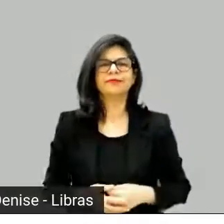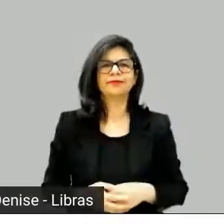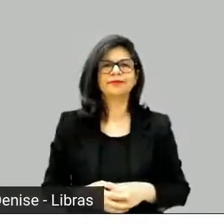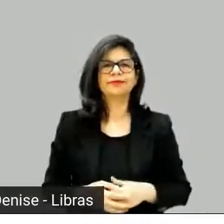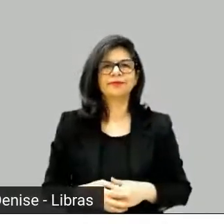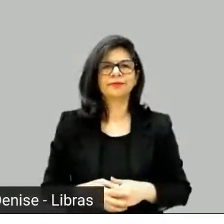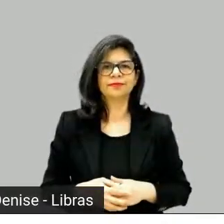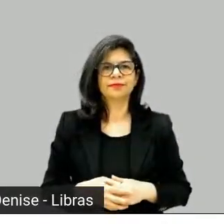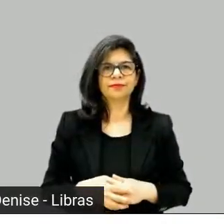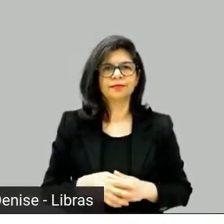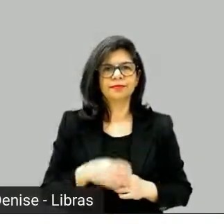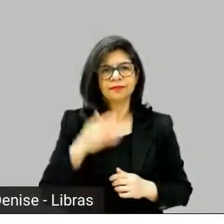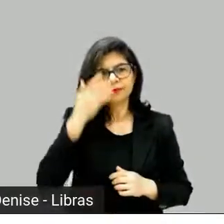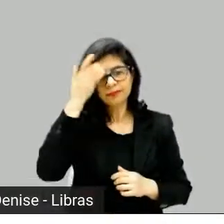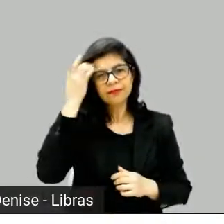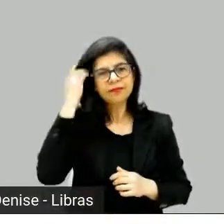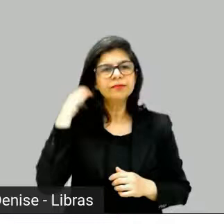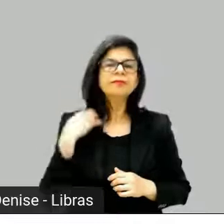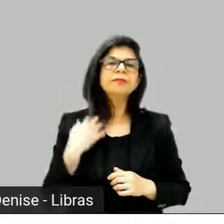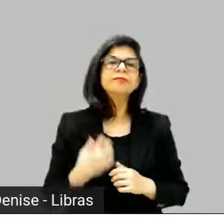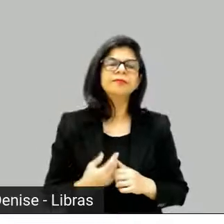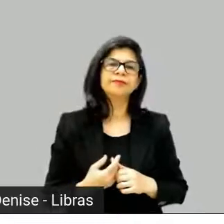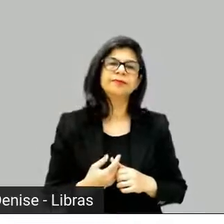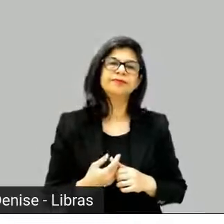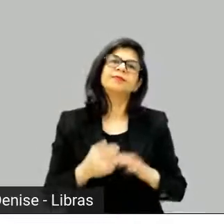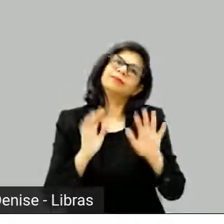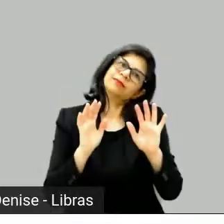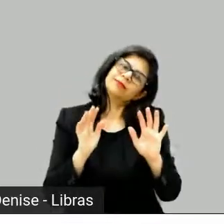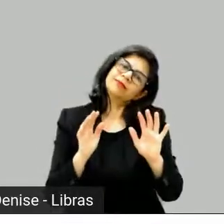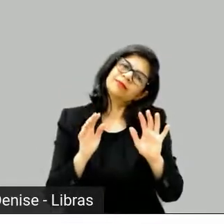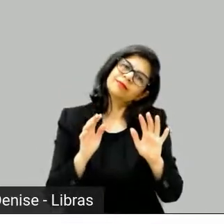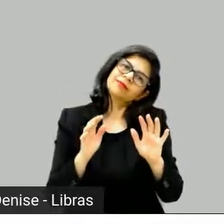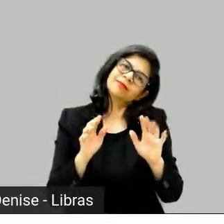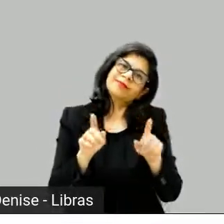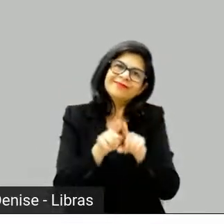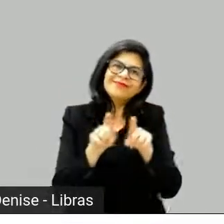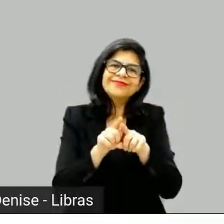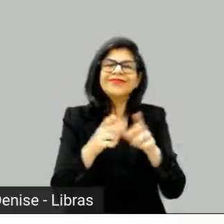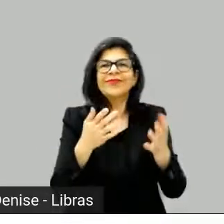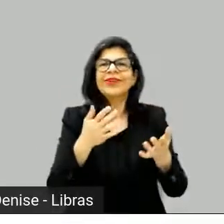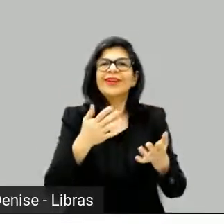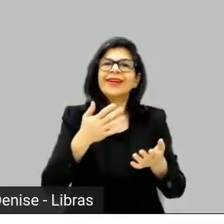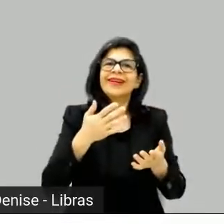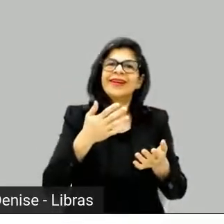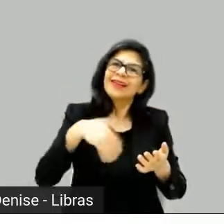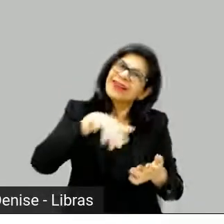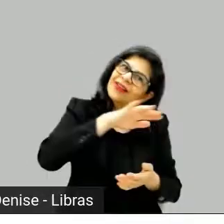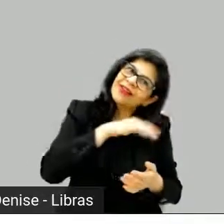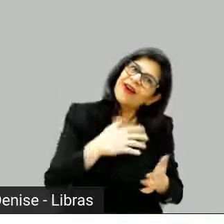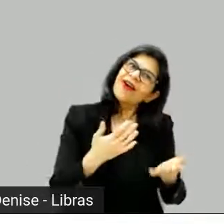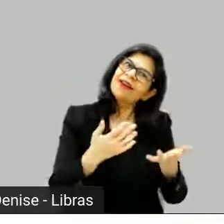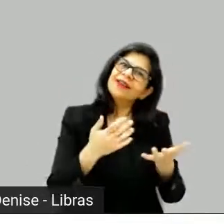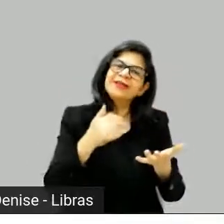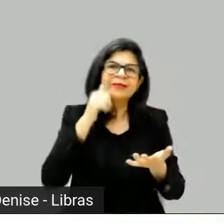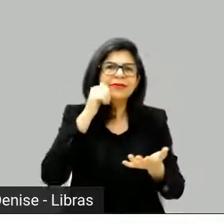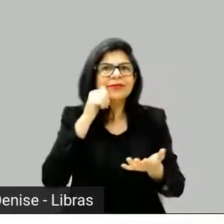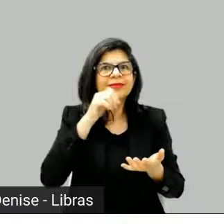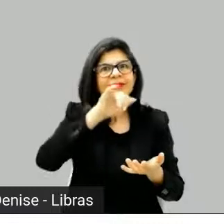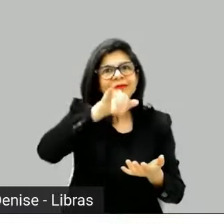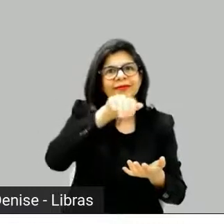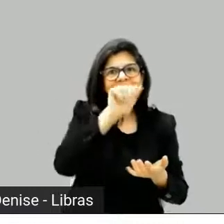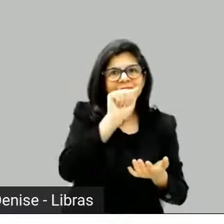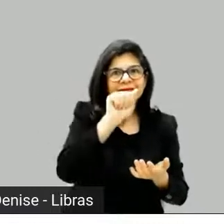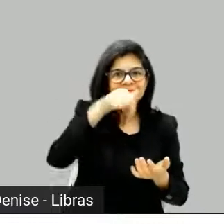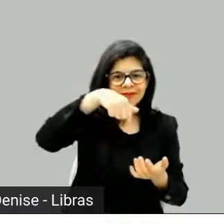digo a gente, todo mundo aqui, que fica em público, que ficou mandando as perguntas também, e a Jaqueline está fazendo esse